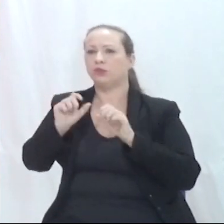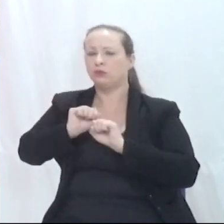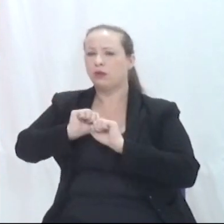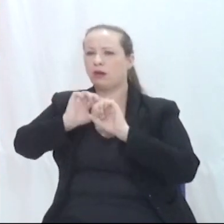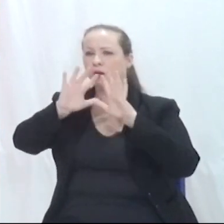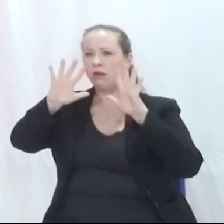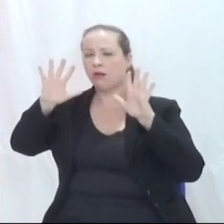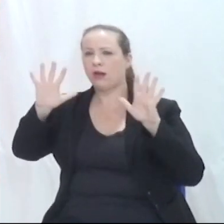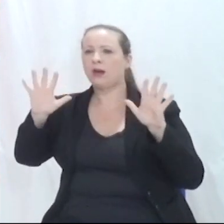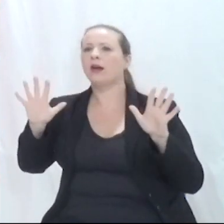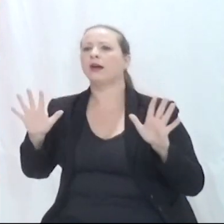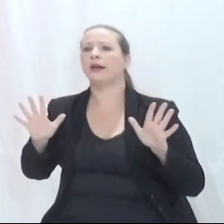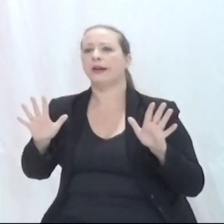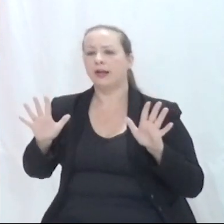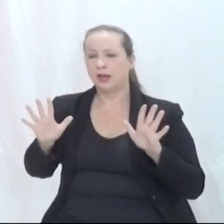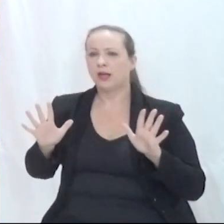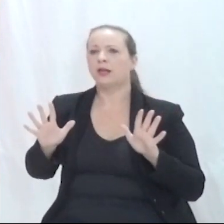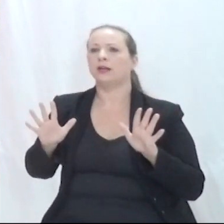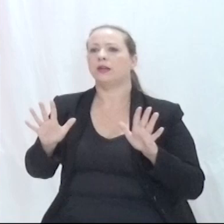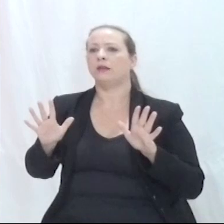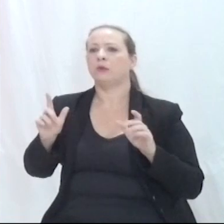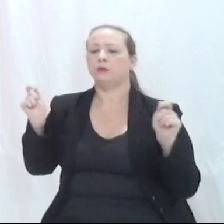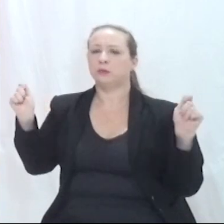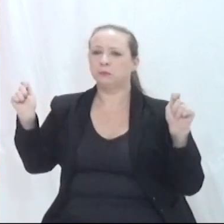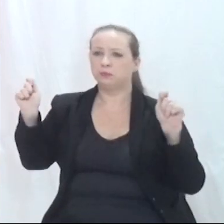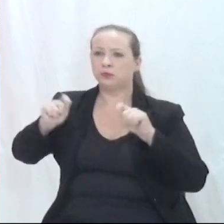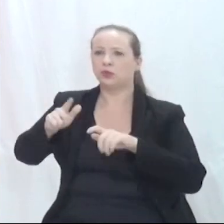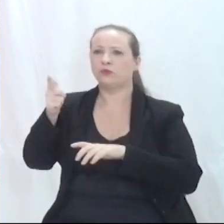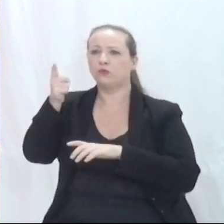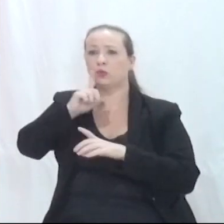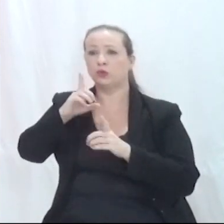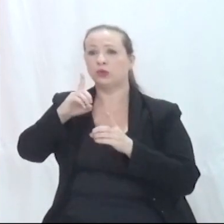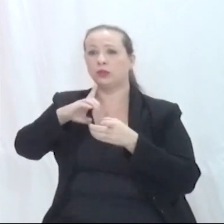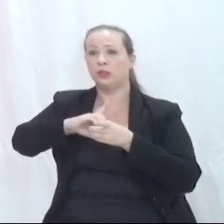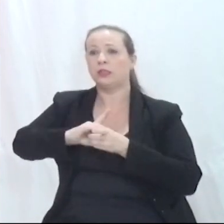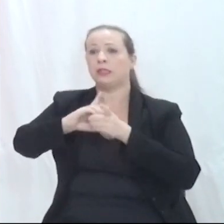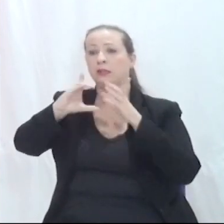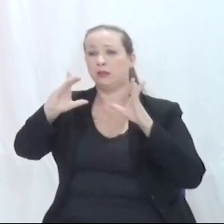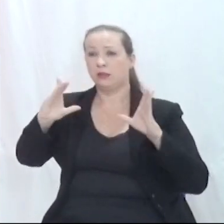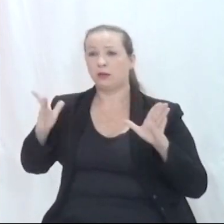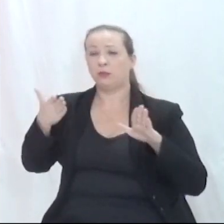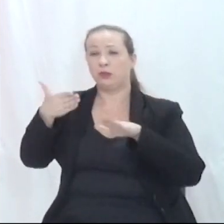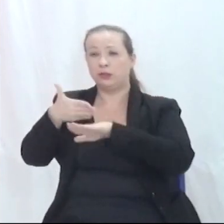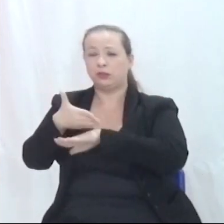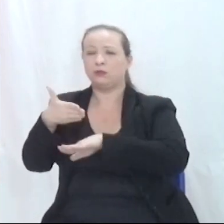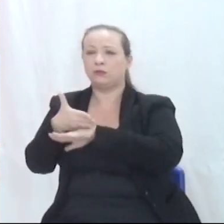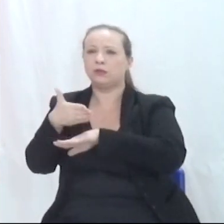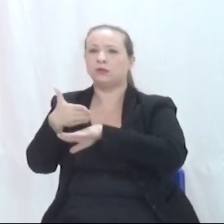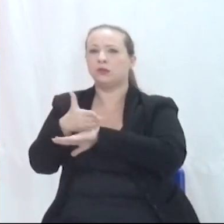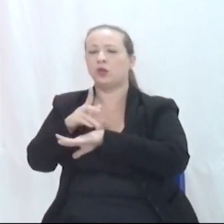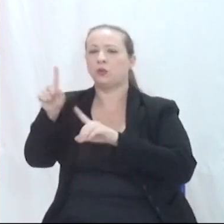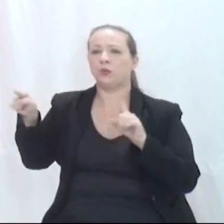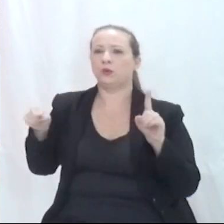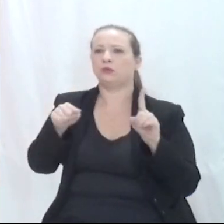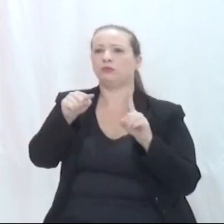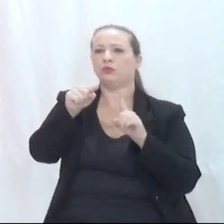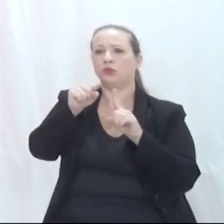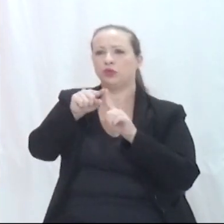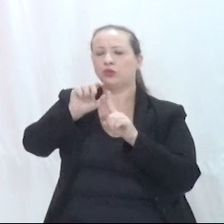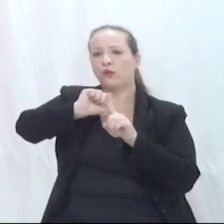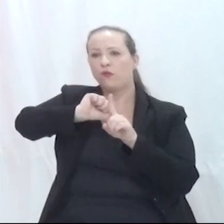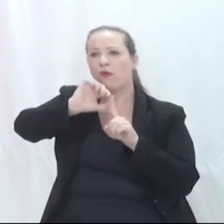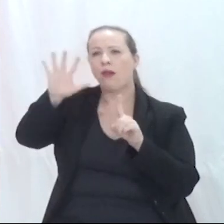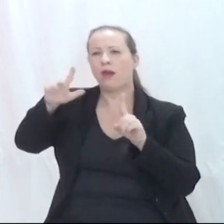consequentemente, a concretização de uma democracia participativa, visendo ao esclarecimento de